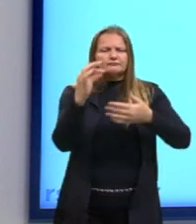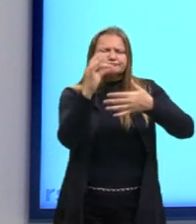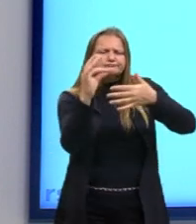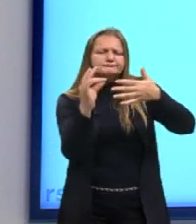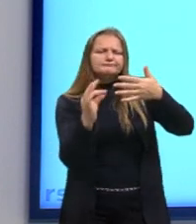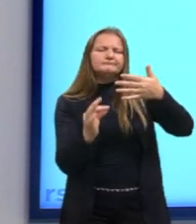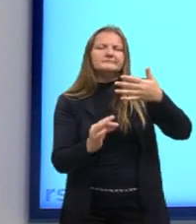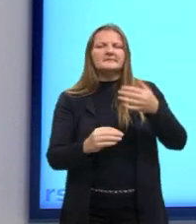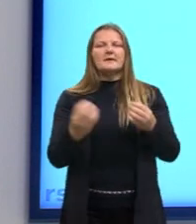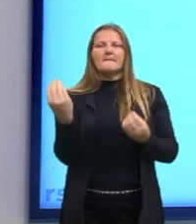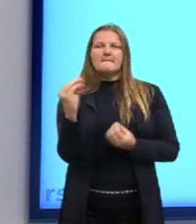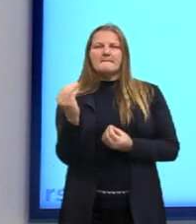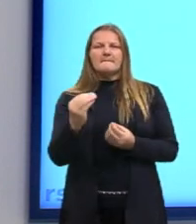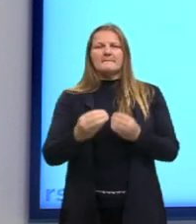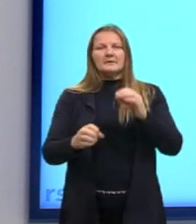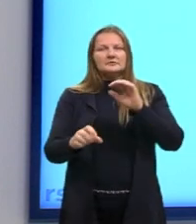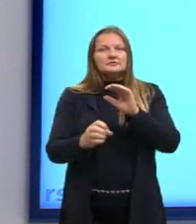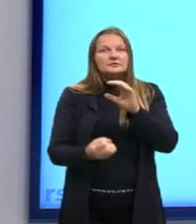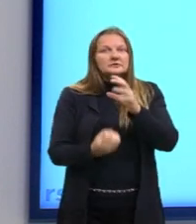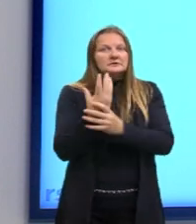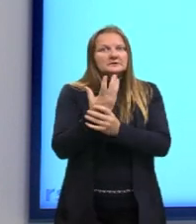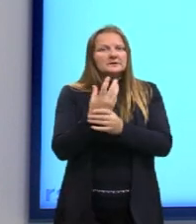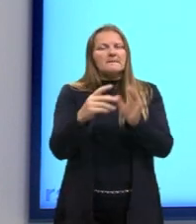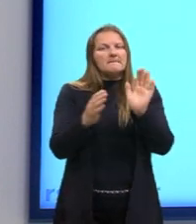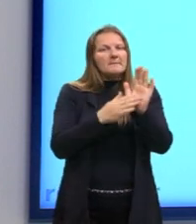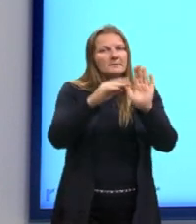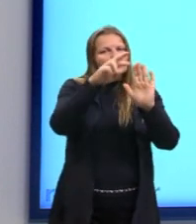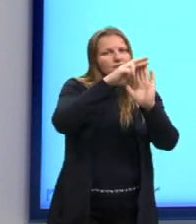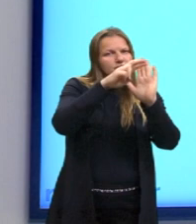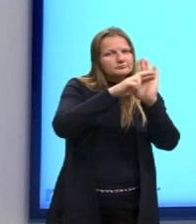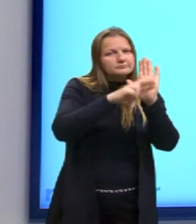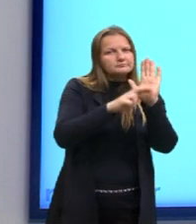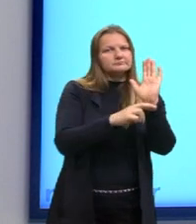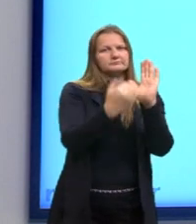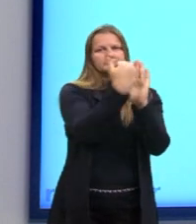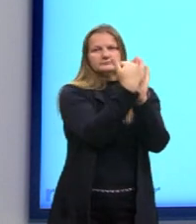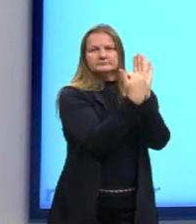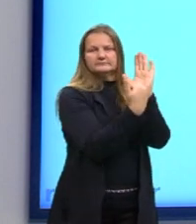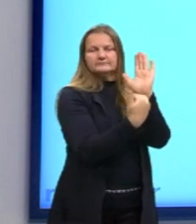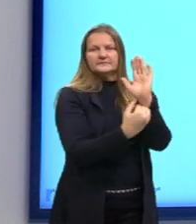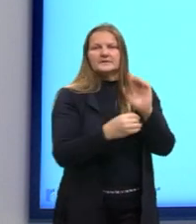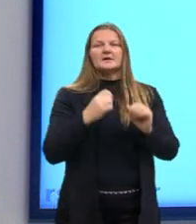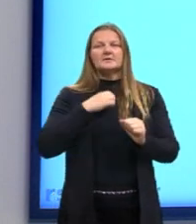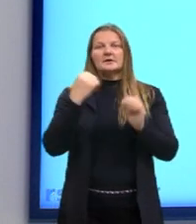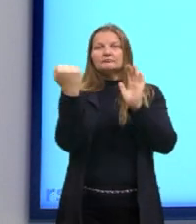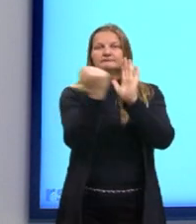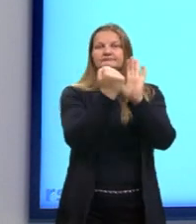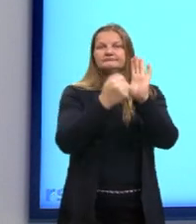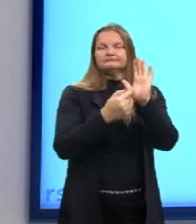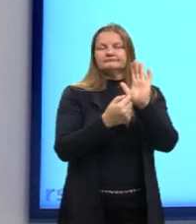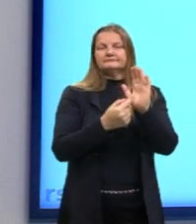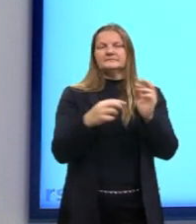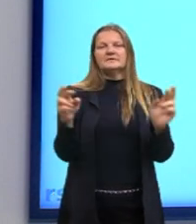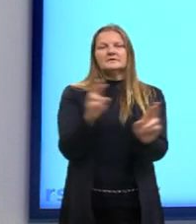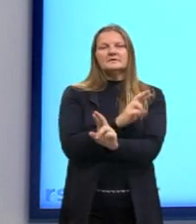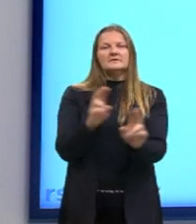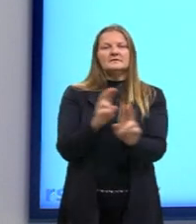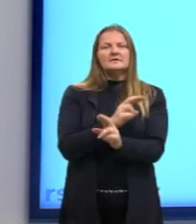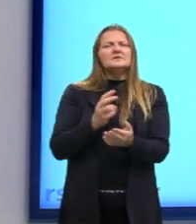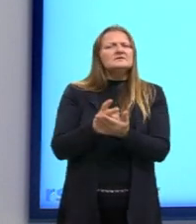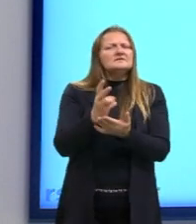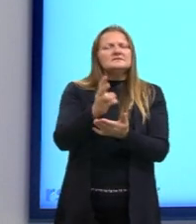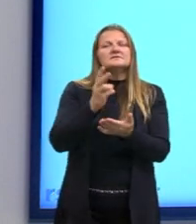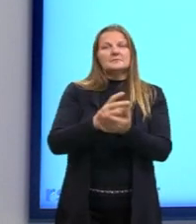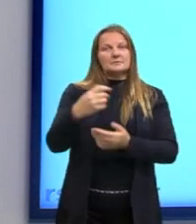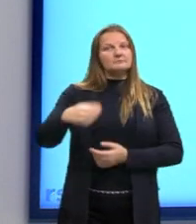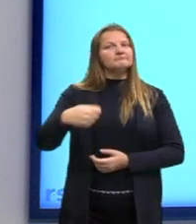sintomas, apresenta, formula leis científicas, né? Faz esses fenômenos enunciados e aí procura sempre apresentar relações constantes